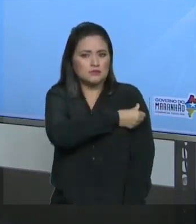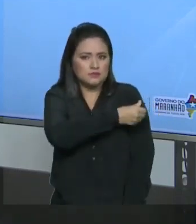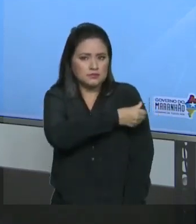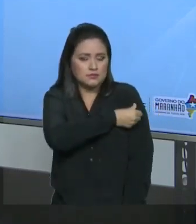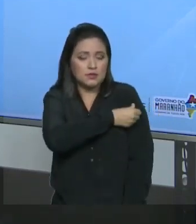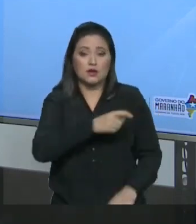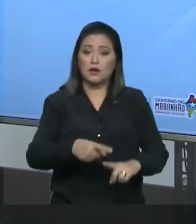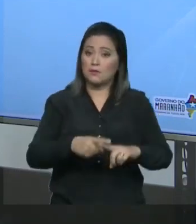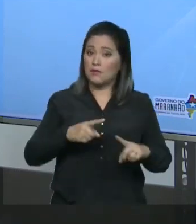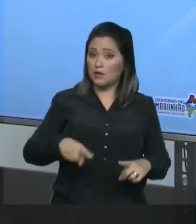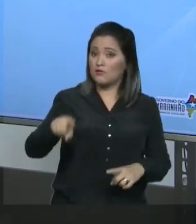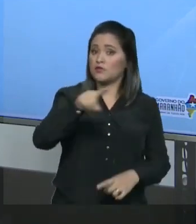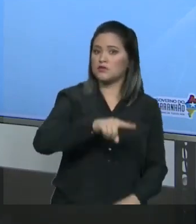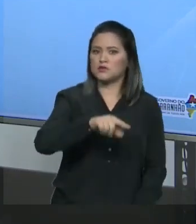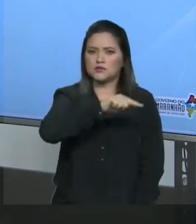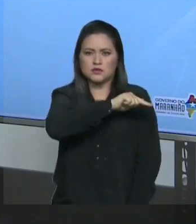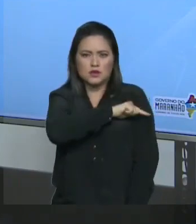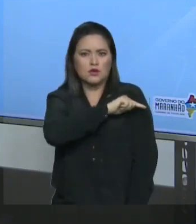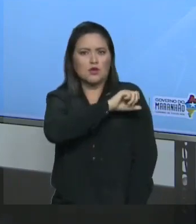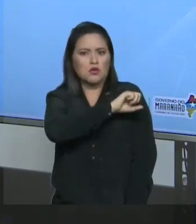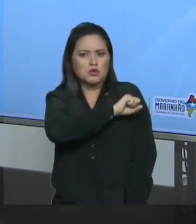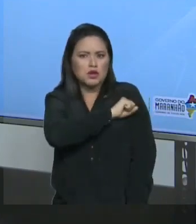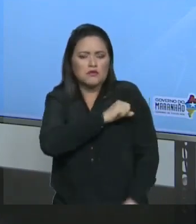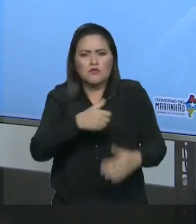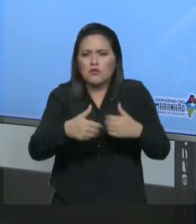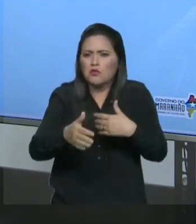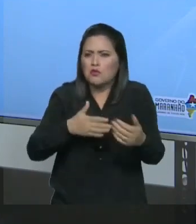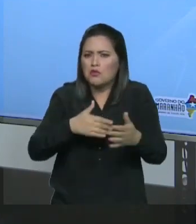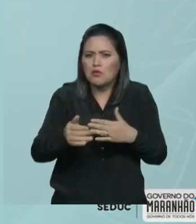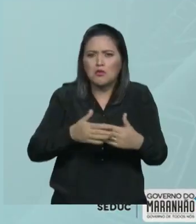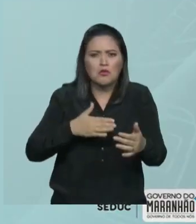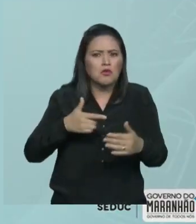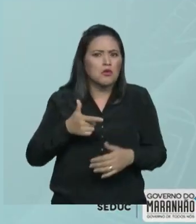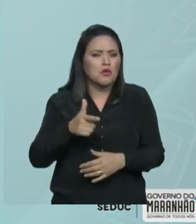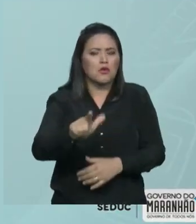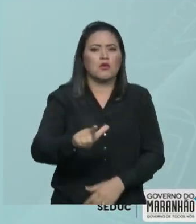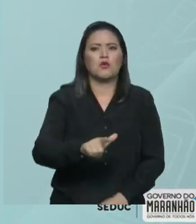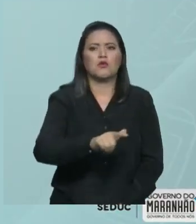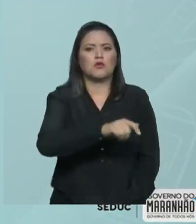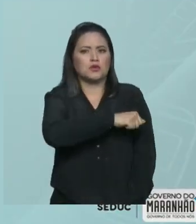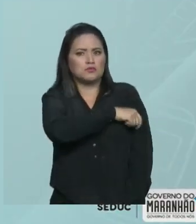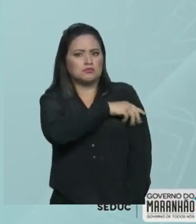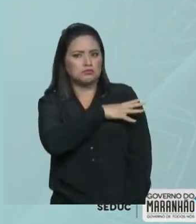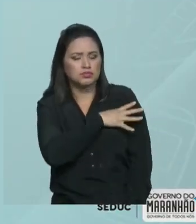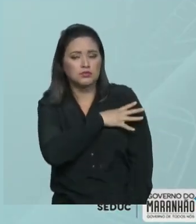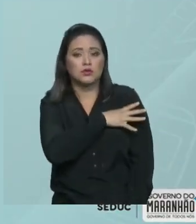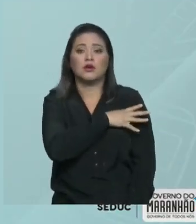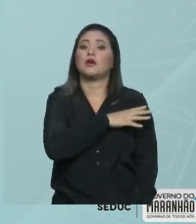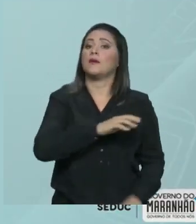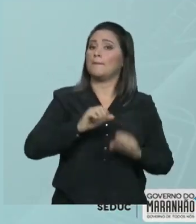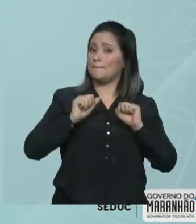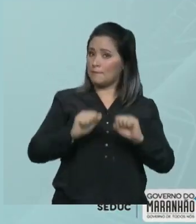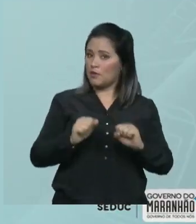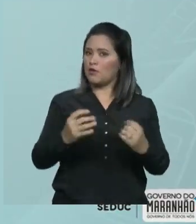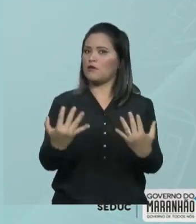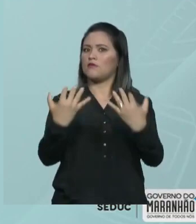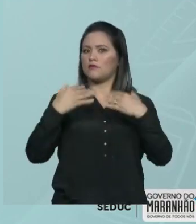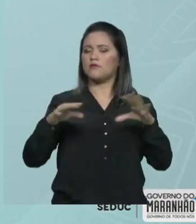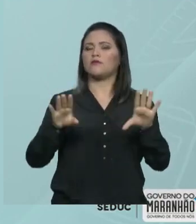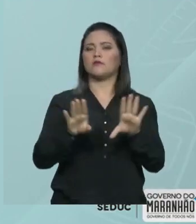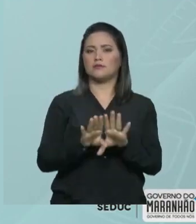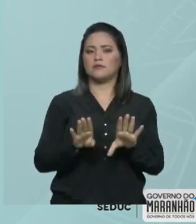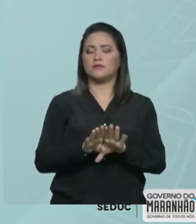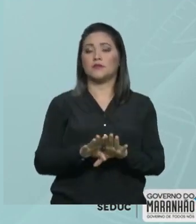sétimo, oitavo ou em qualquer outra etapa aí do ensino, essa aula também é para você. Lembrando que sistema de